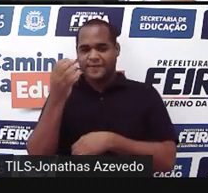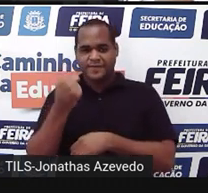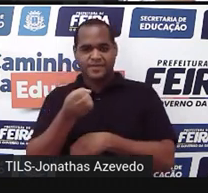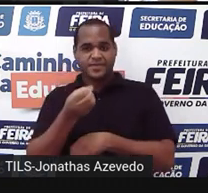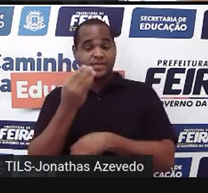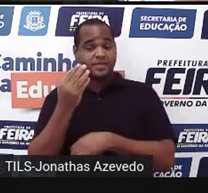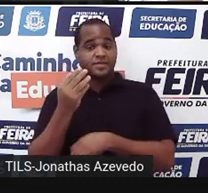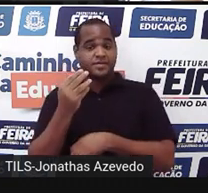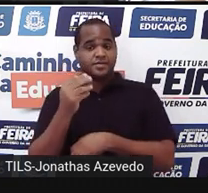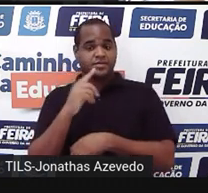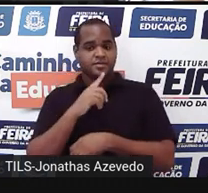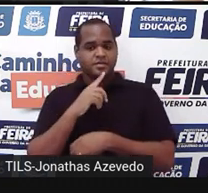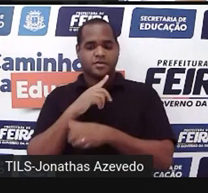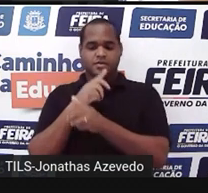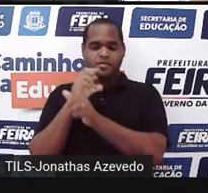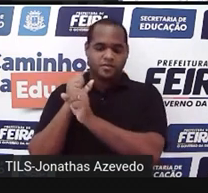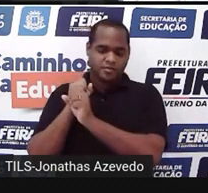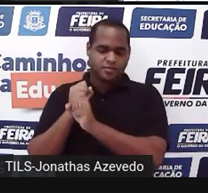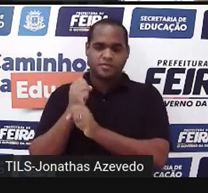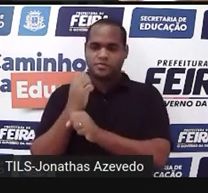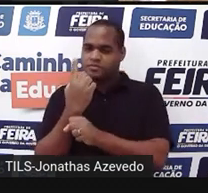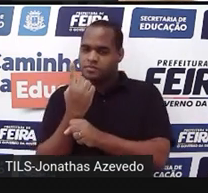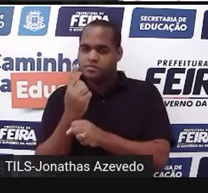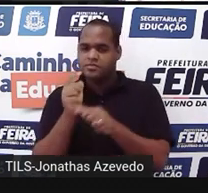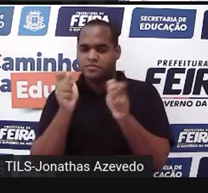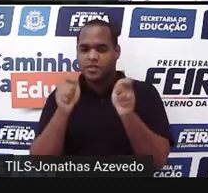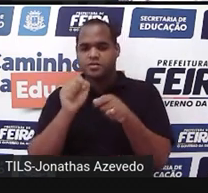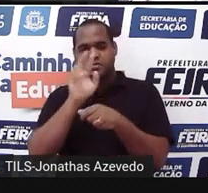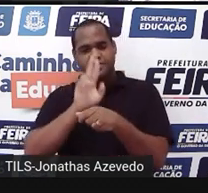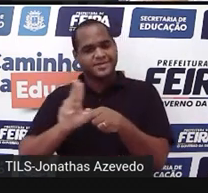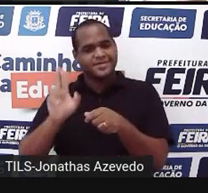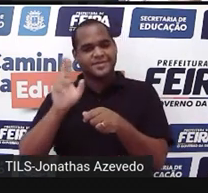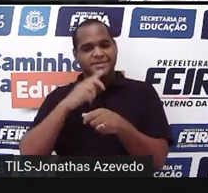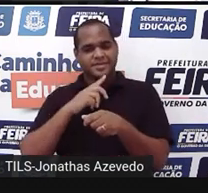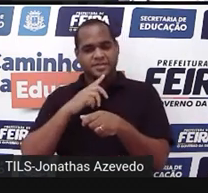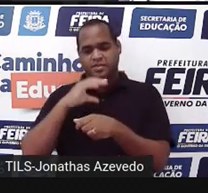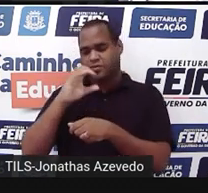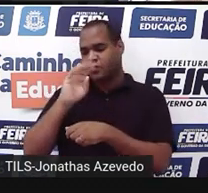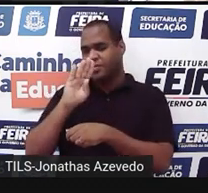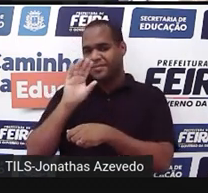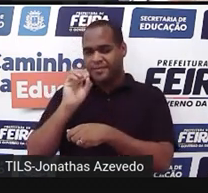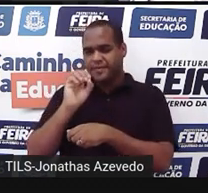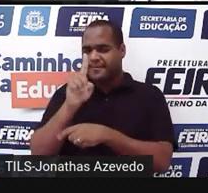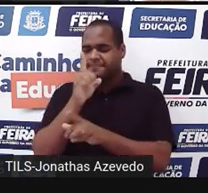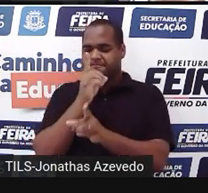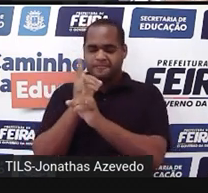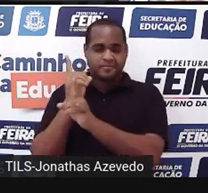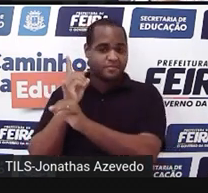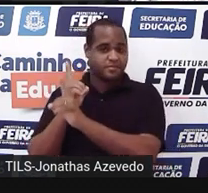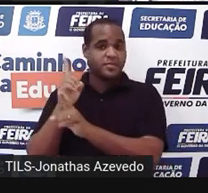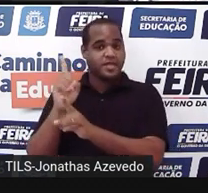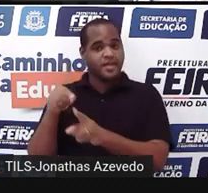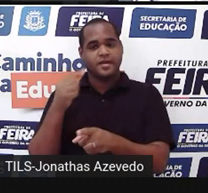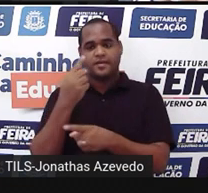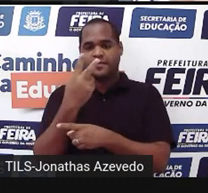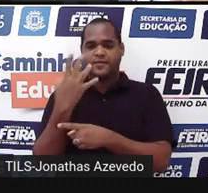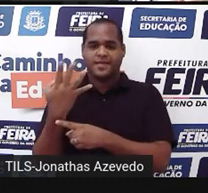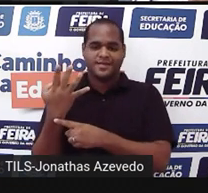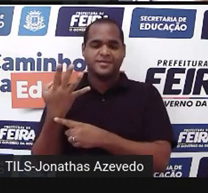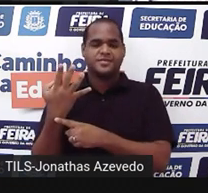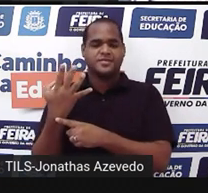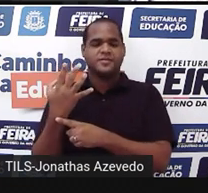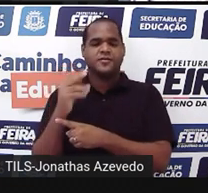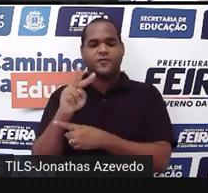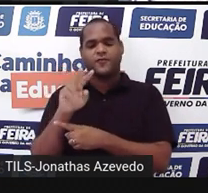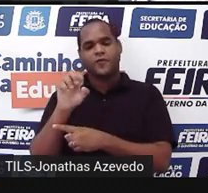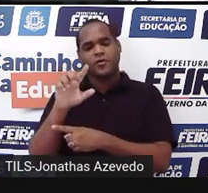medindo 1, usando esses cubinhos encontre a medida 24 para